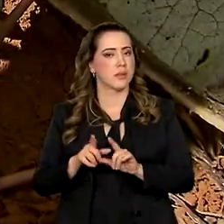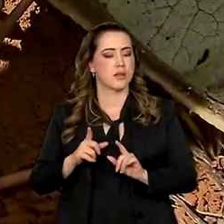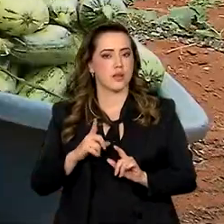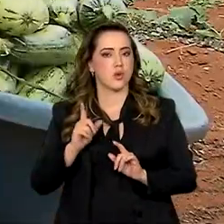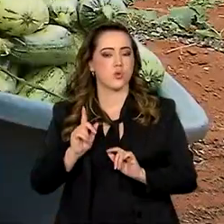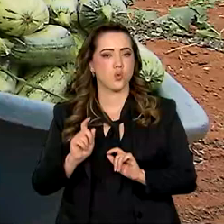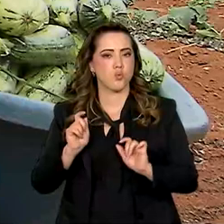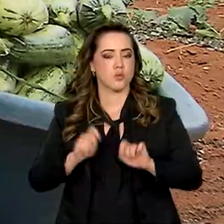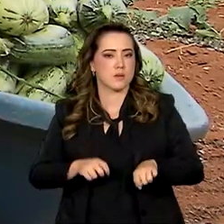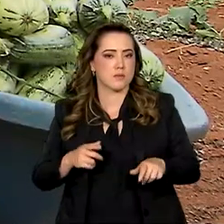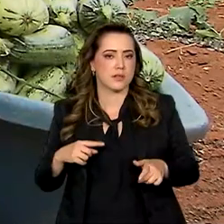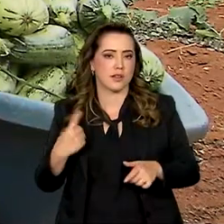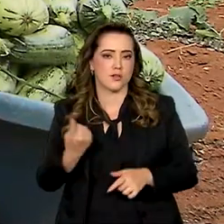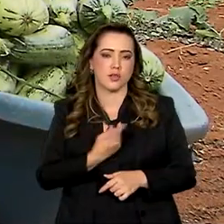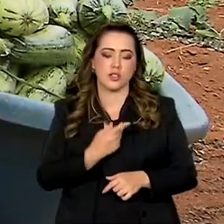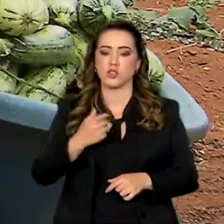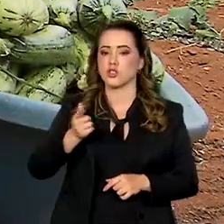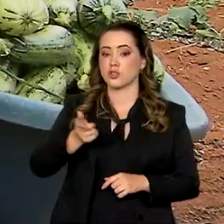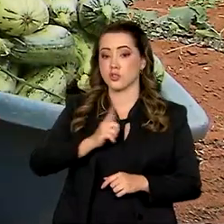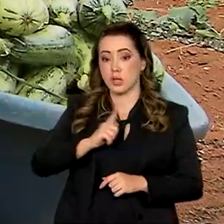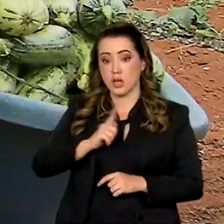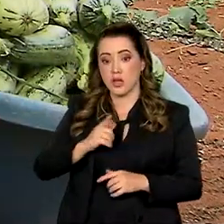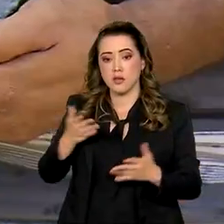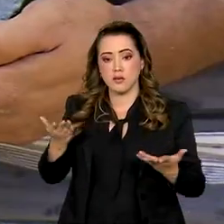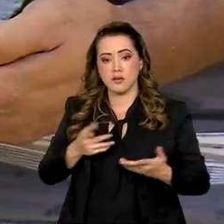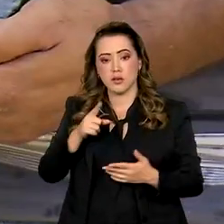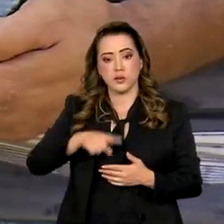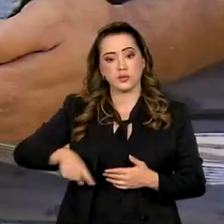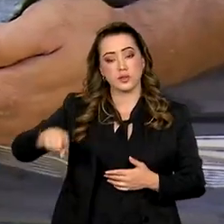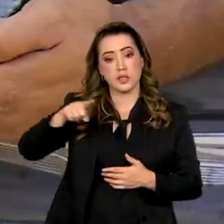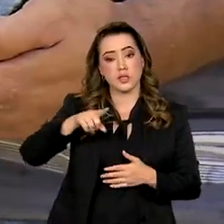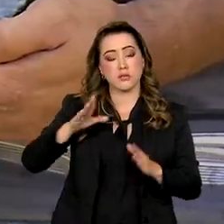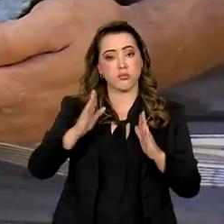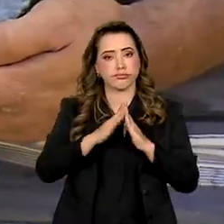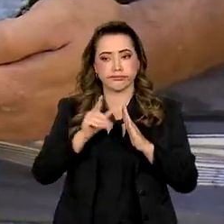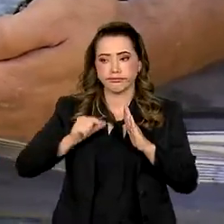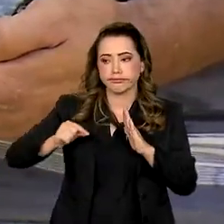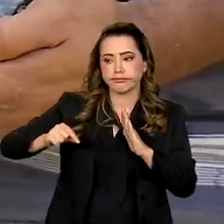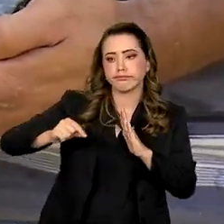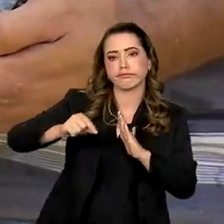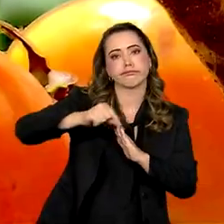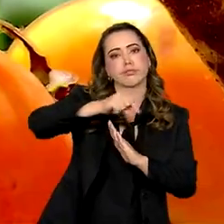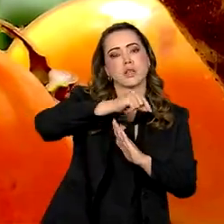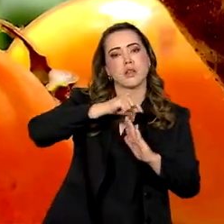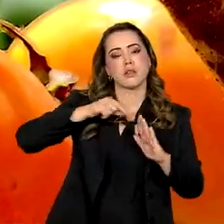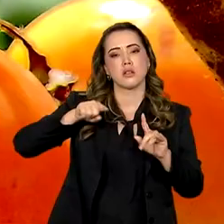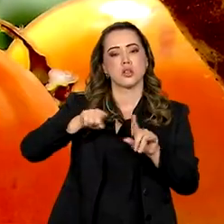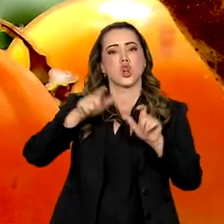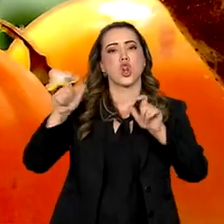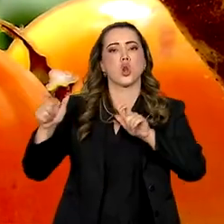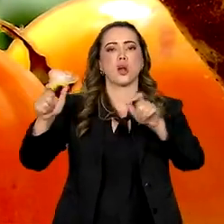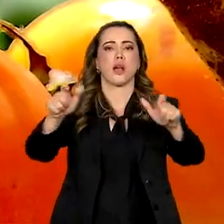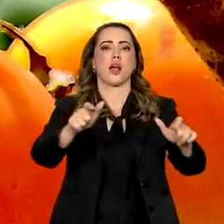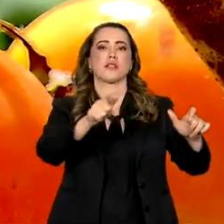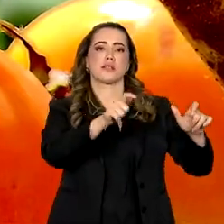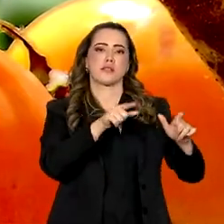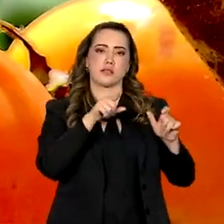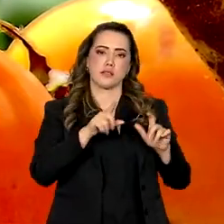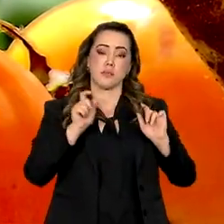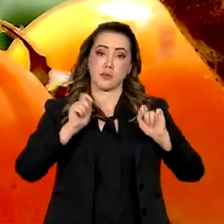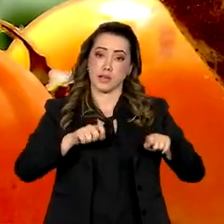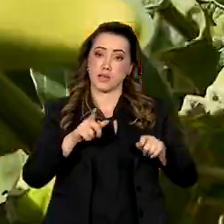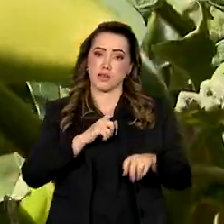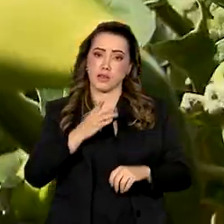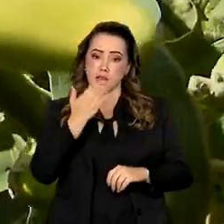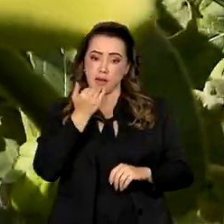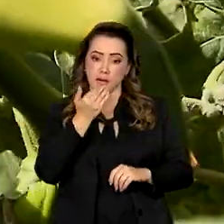com que nós tenhamos, a partir deles, lugares para produção de